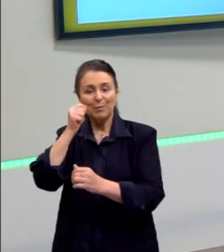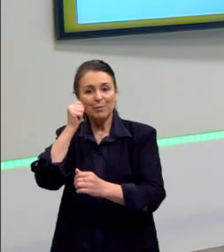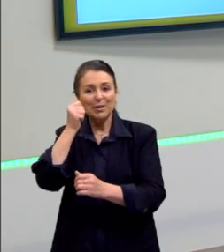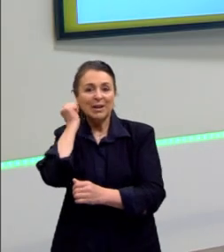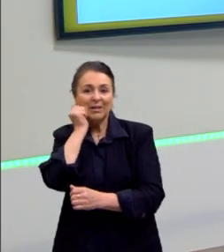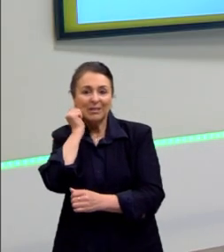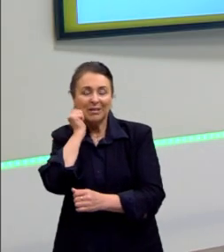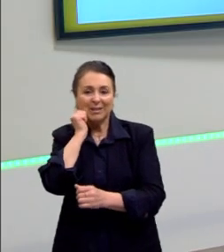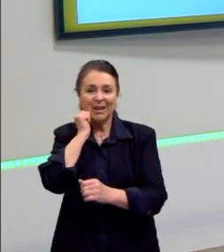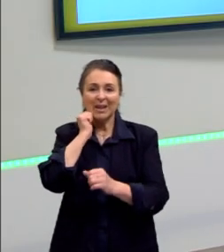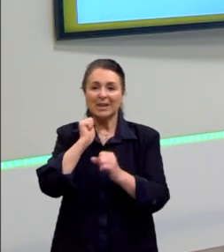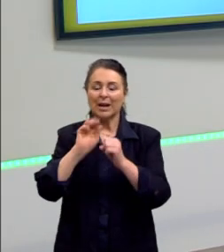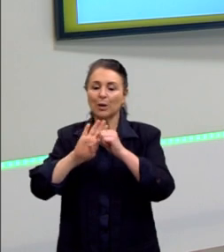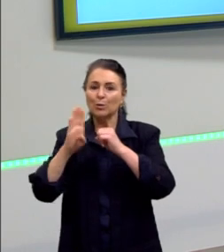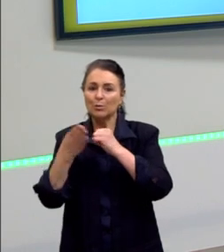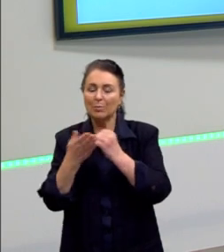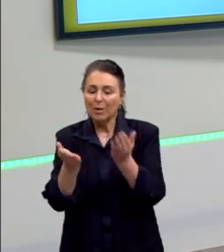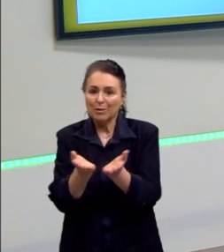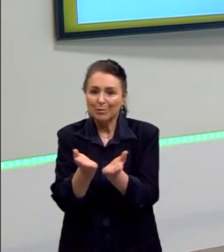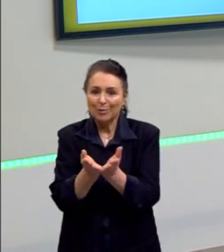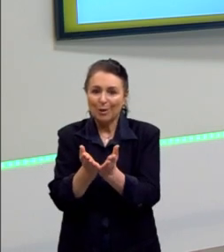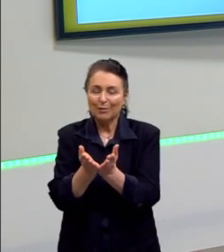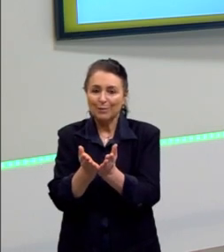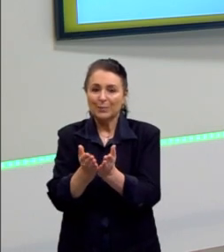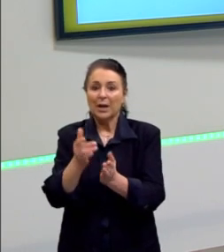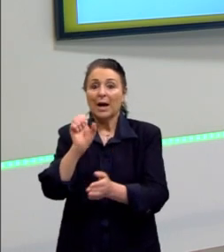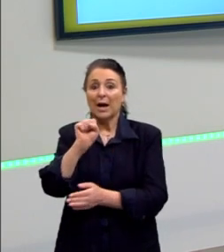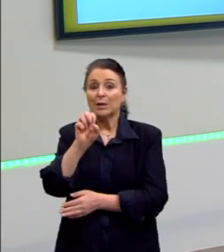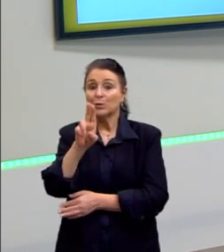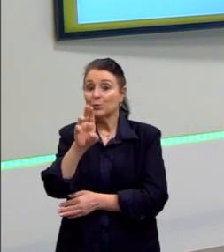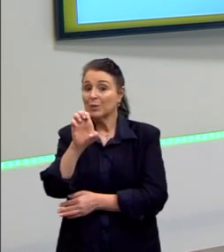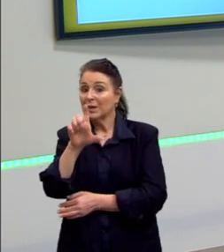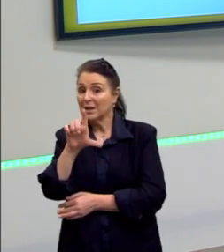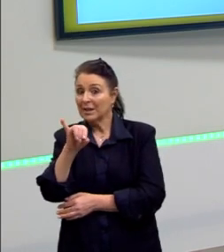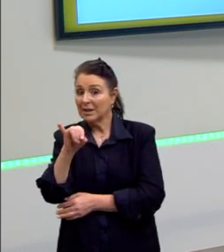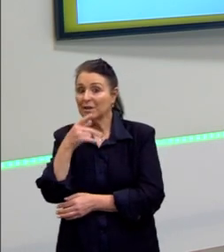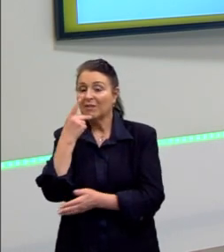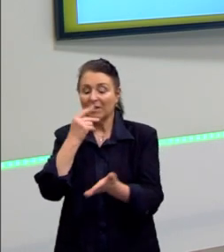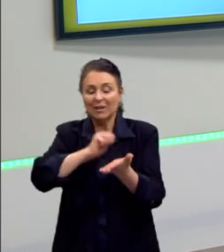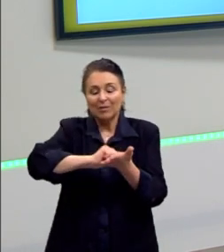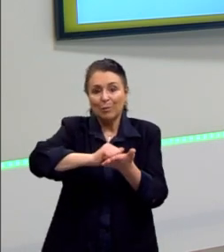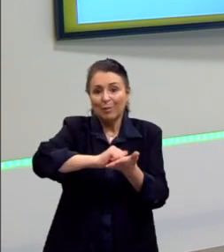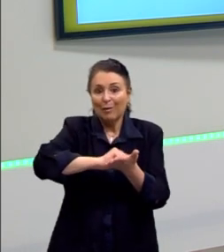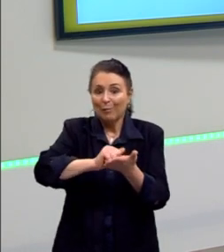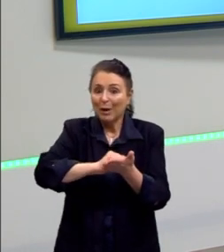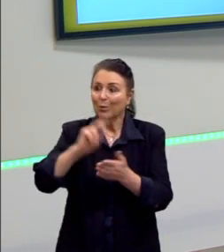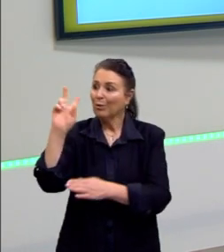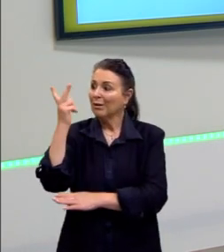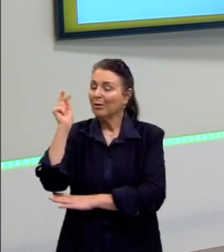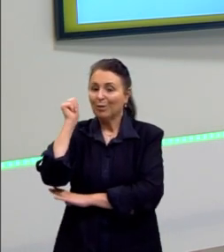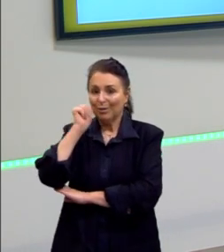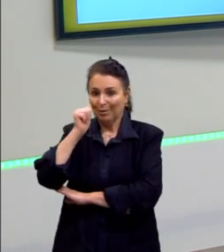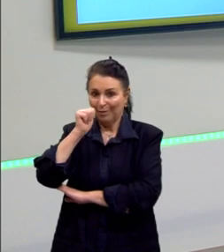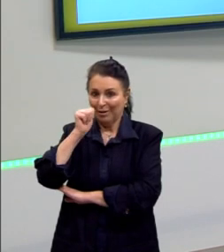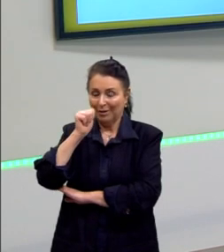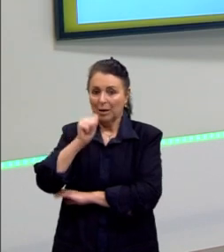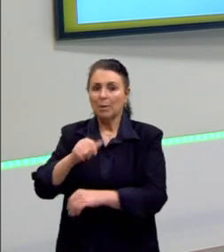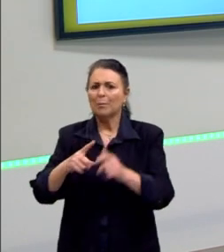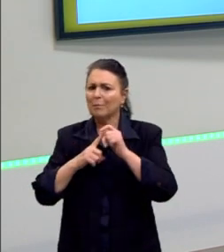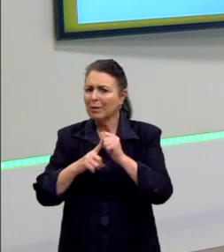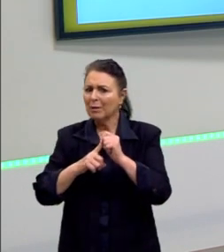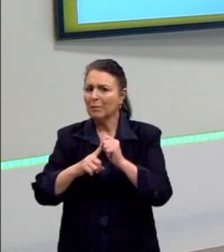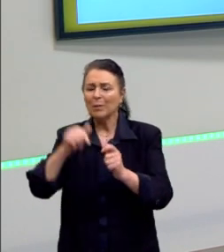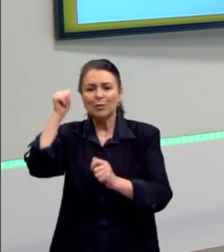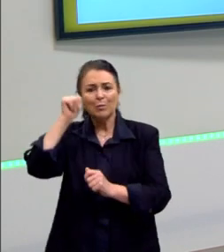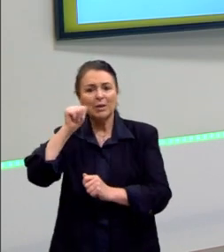periferia. Então, ressaltar, a Sueli Carneiro fala de um apagamento que as mulheres, e principalmente mulheres negras, sofrem.